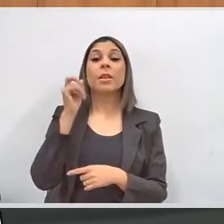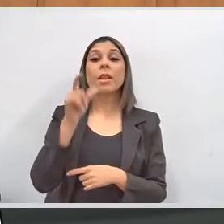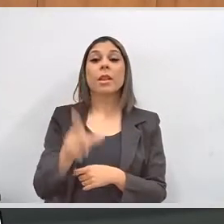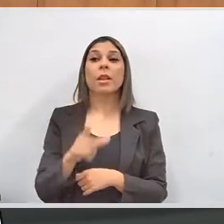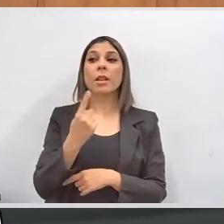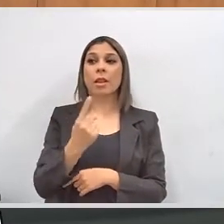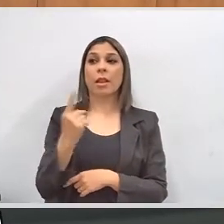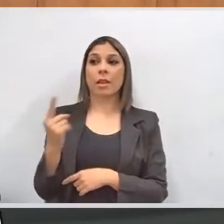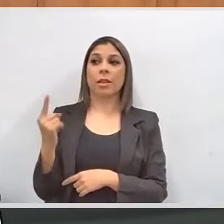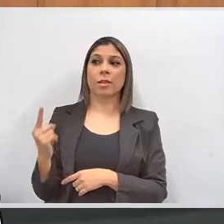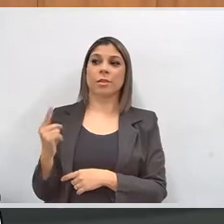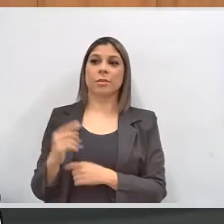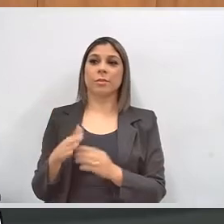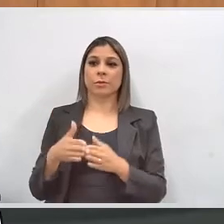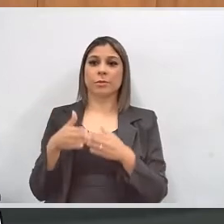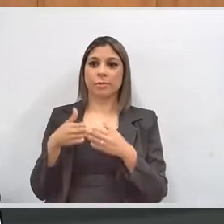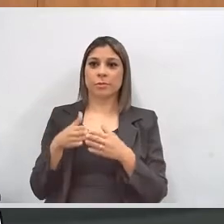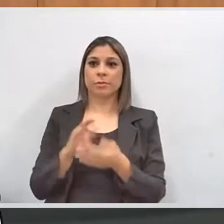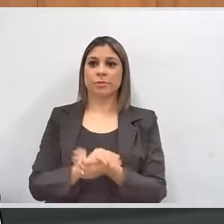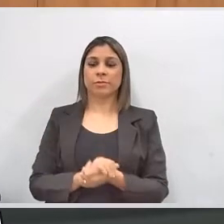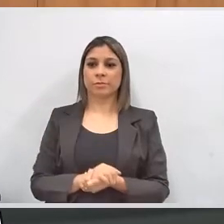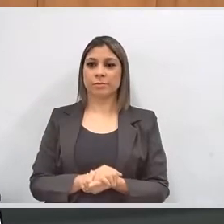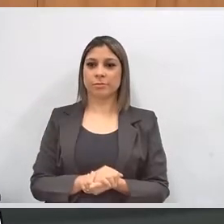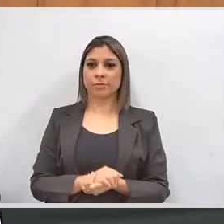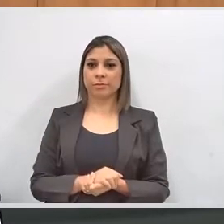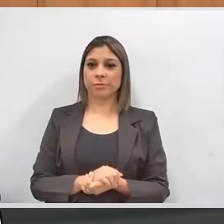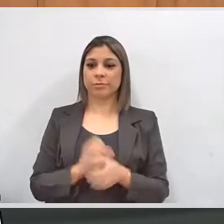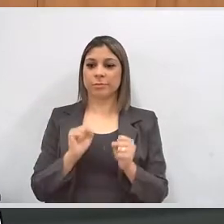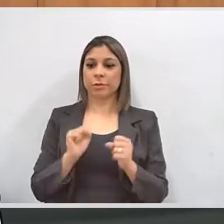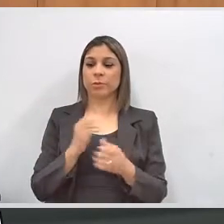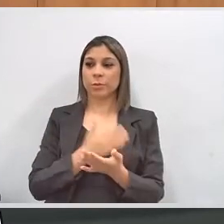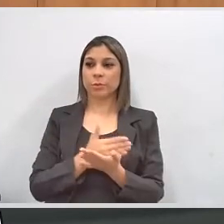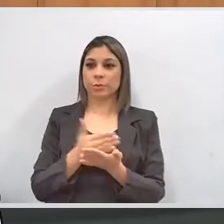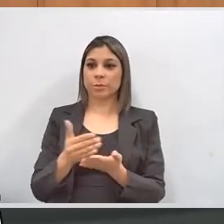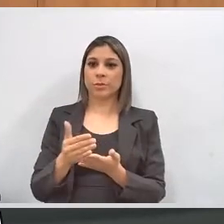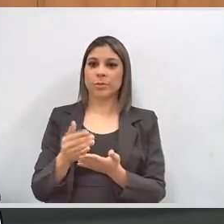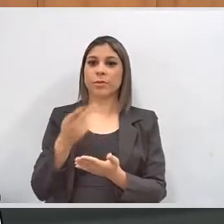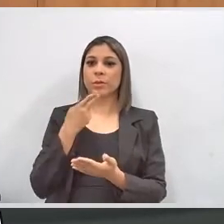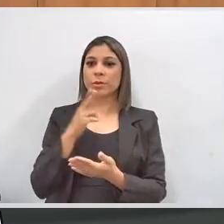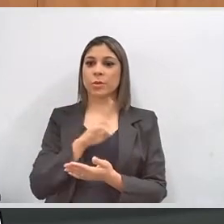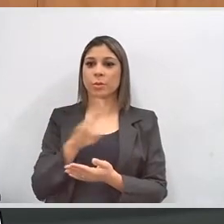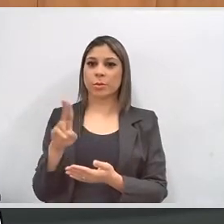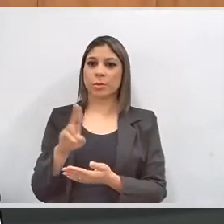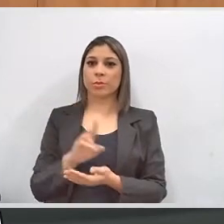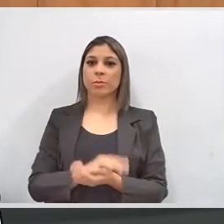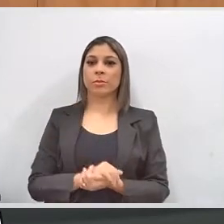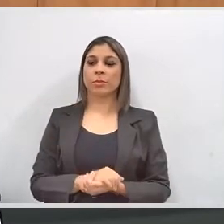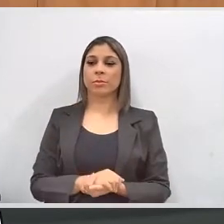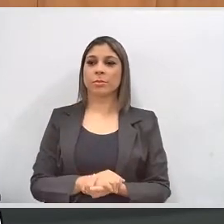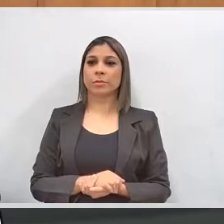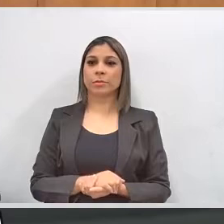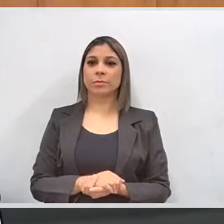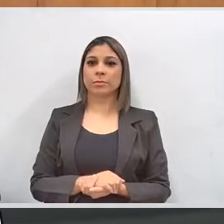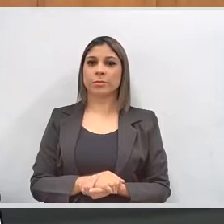para saber quem são cada uma delas. Por favor, podem começar, então, a se manifestar dizendo o nome